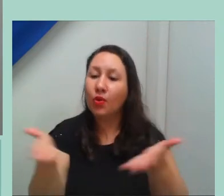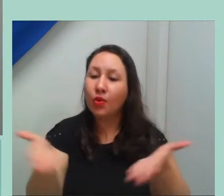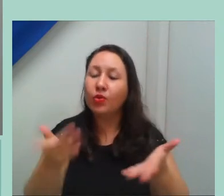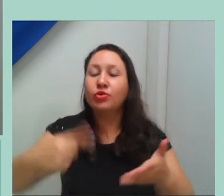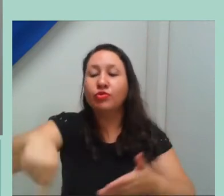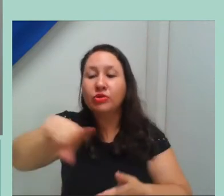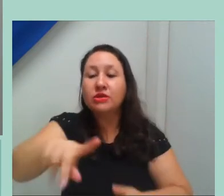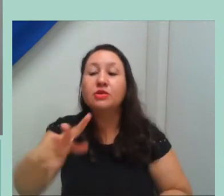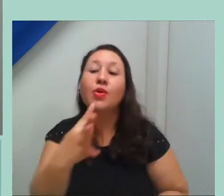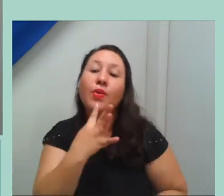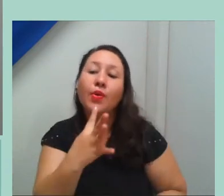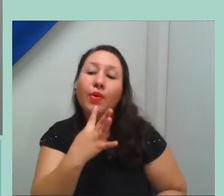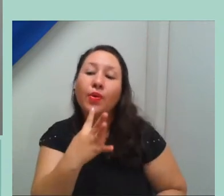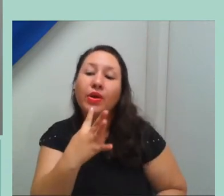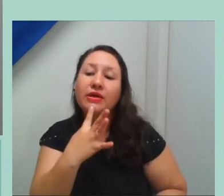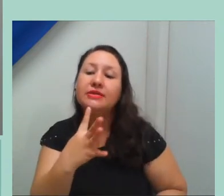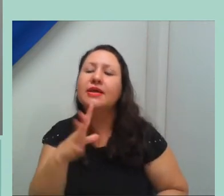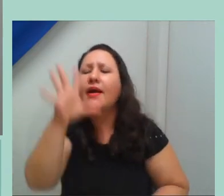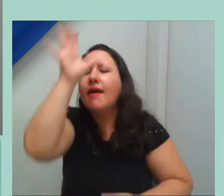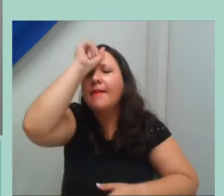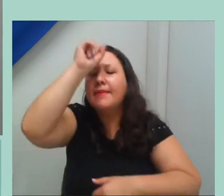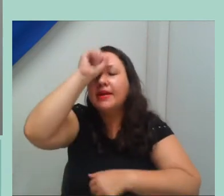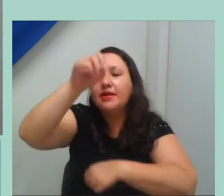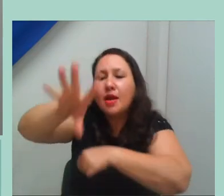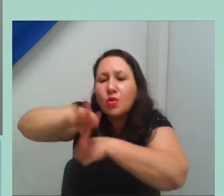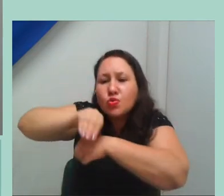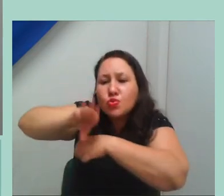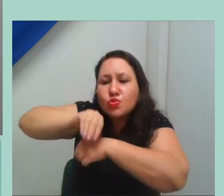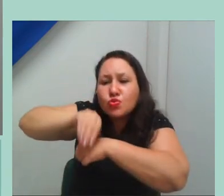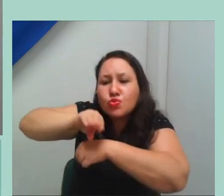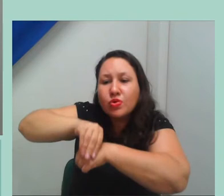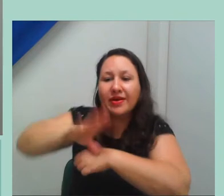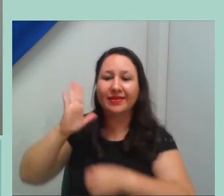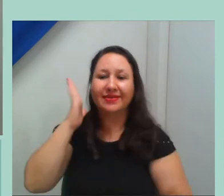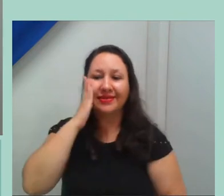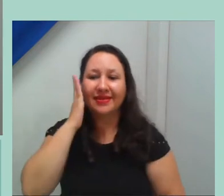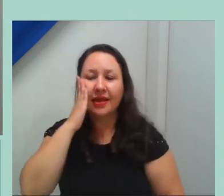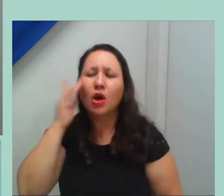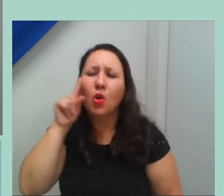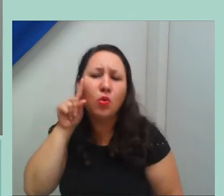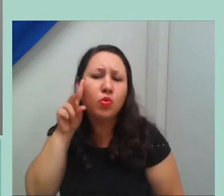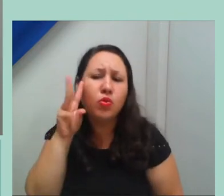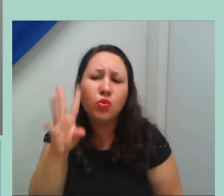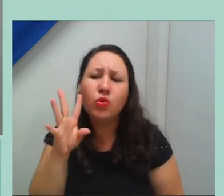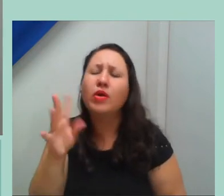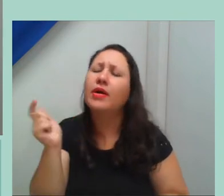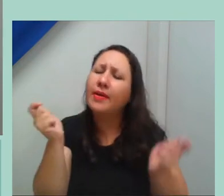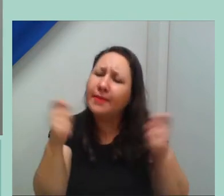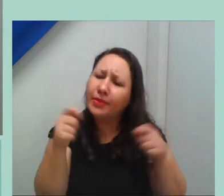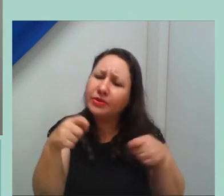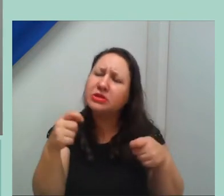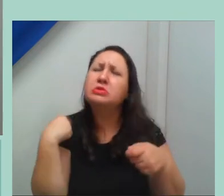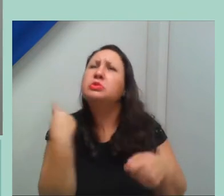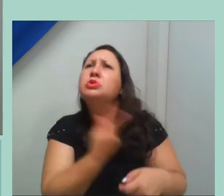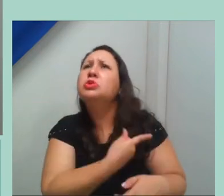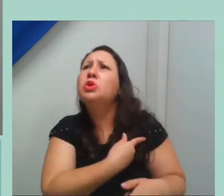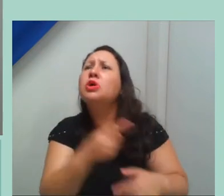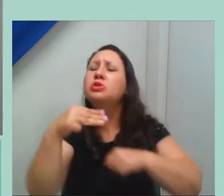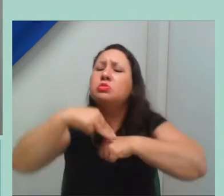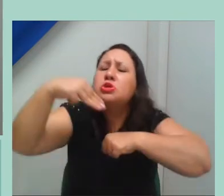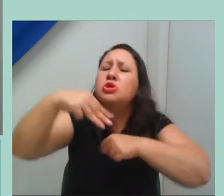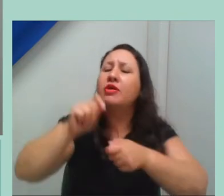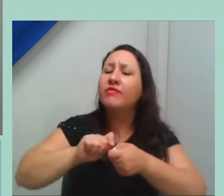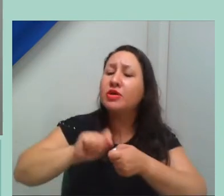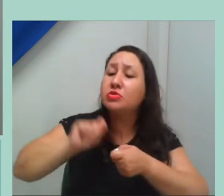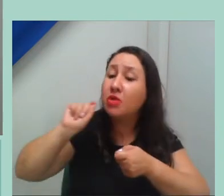estar consolidando esses produtos no nosso dia a dia, na nossa práxis docente. Então, com essas palavras, sejam todos bem